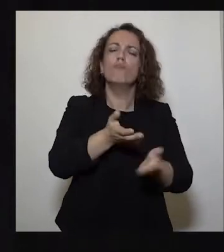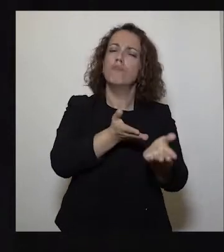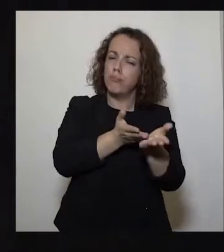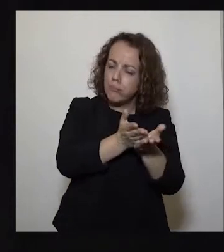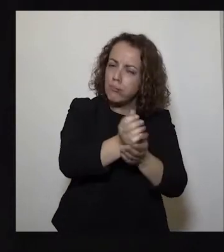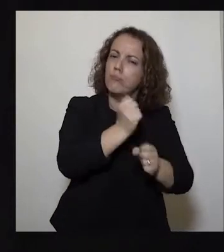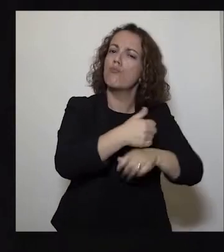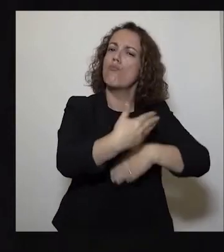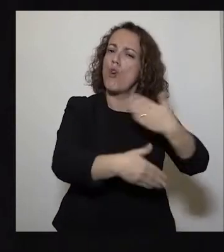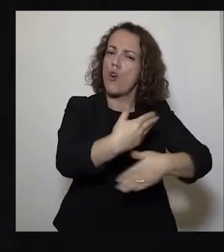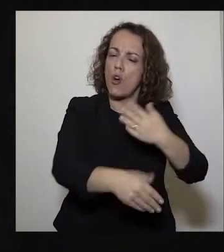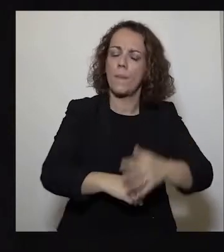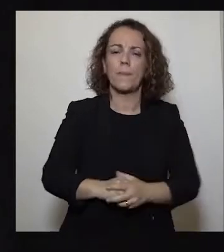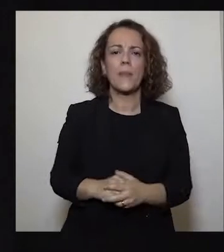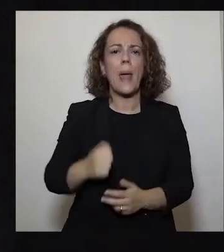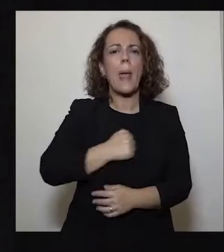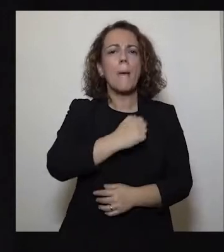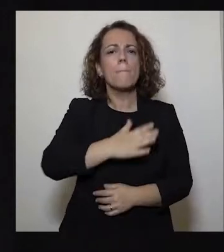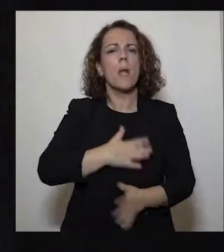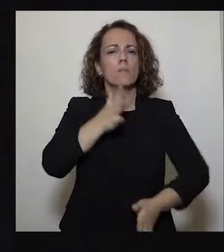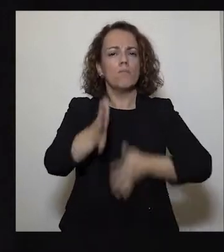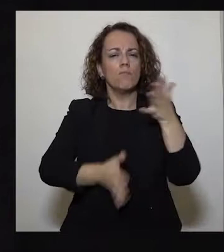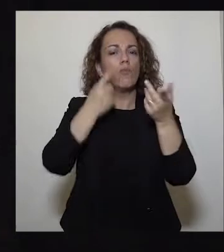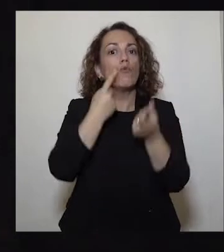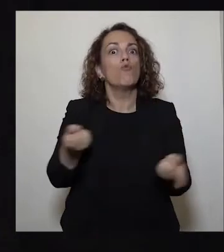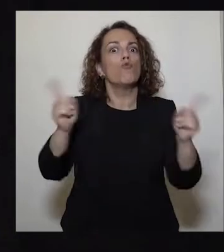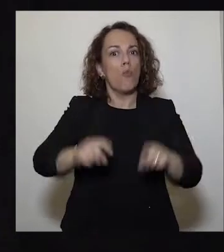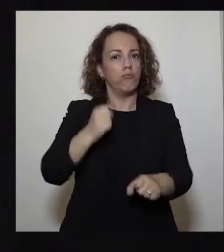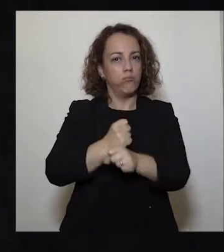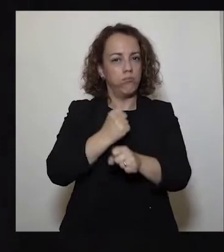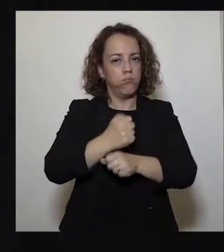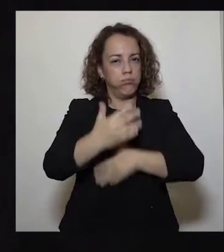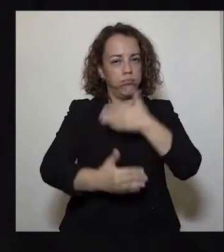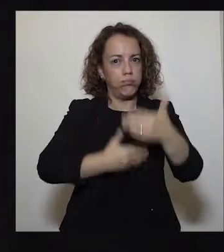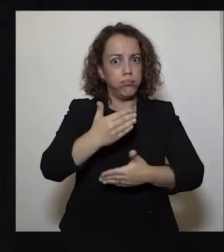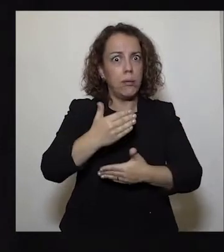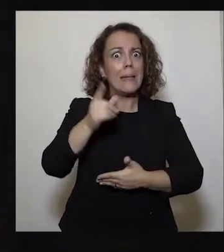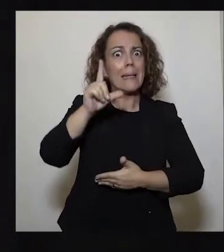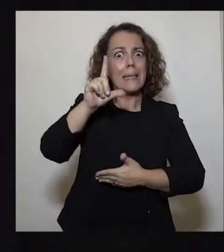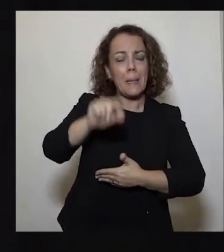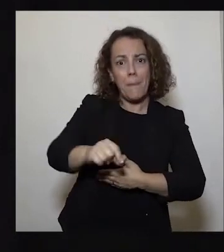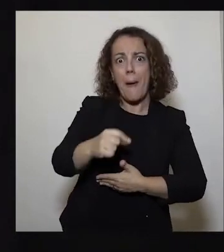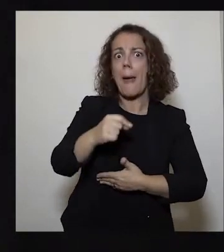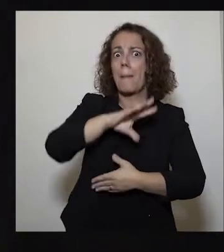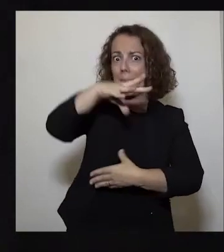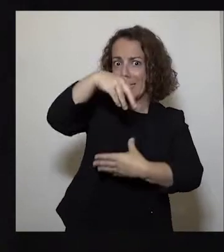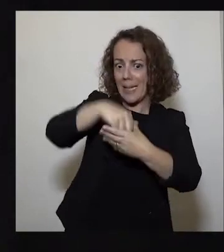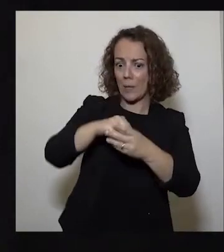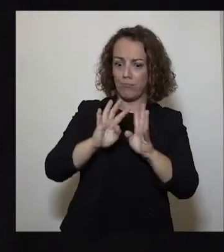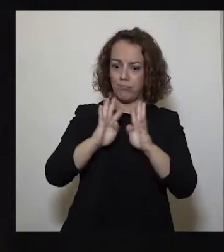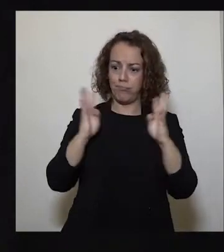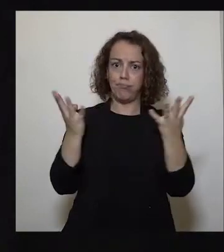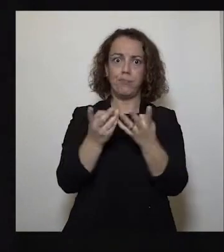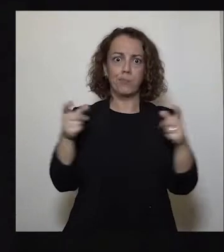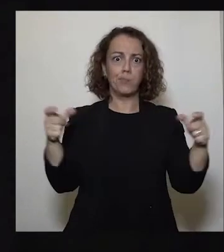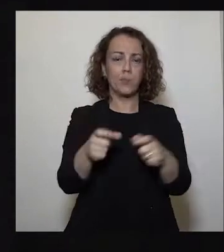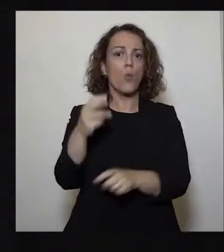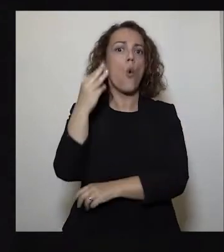sua faina. Empresas industriais retomaram o trabalho até dentro da cerca sanitária do OVAR.